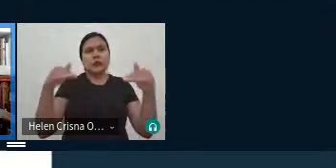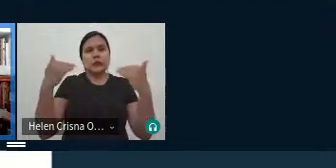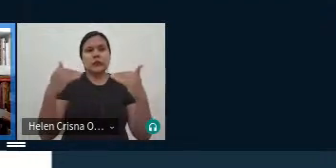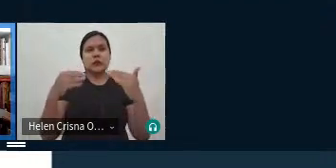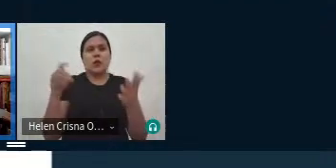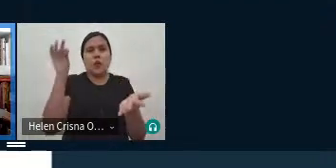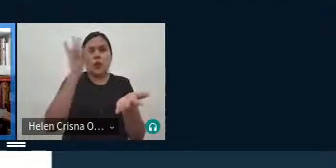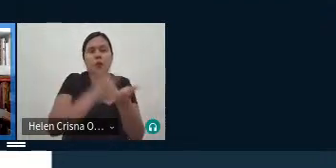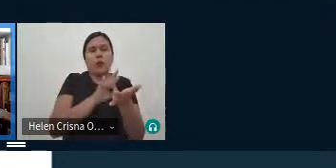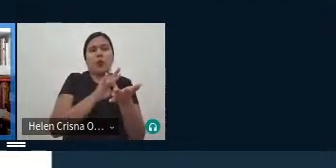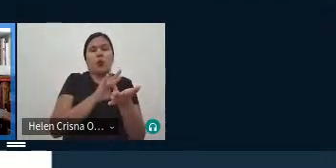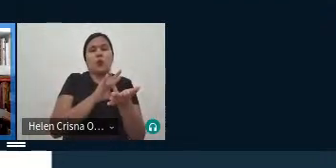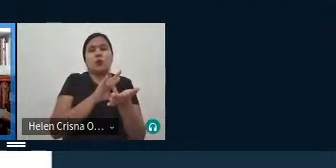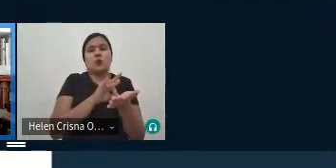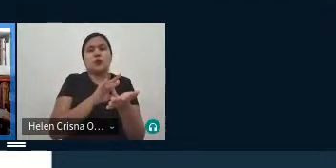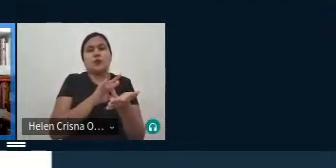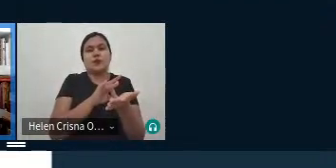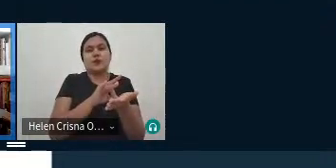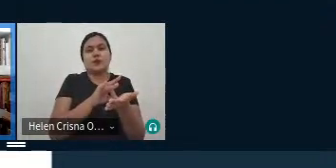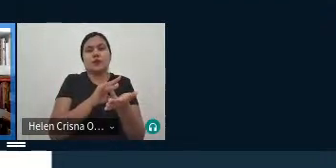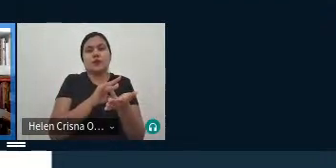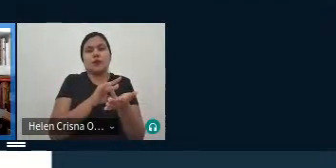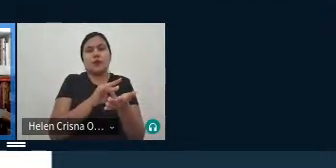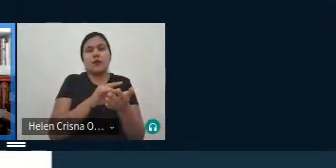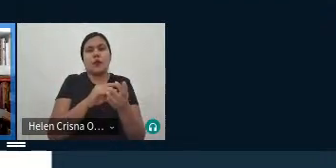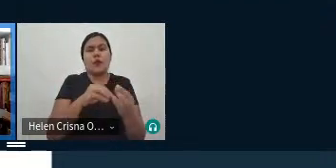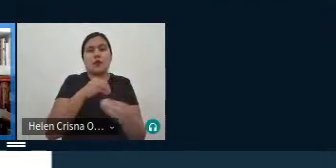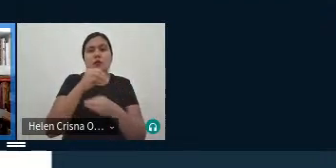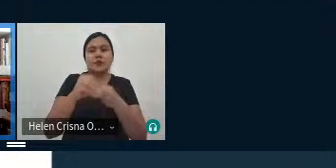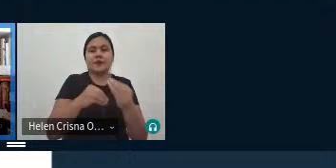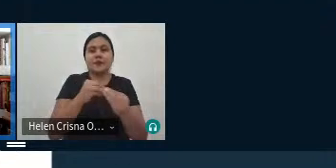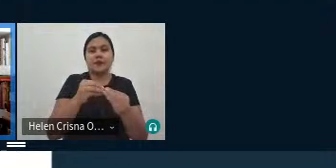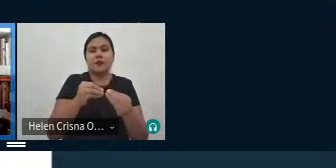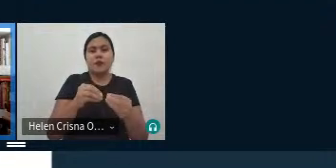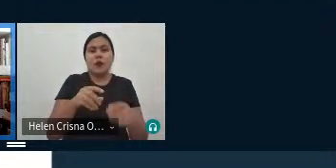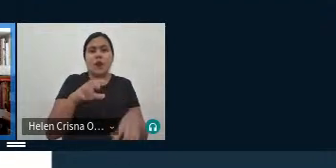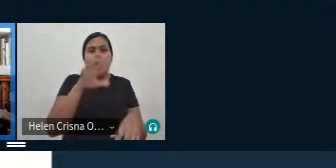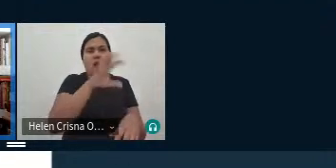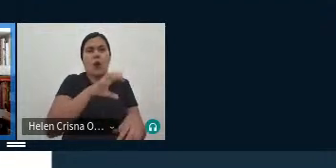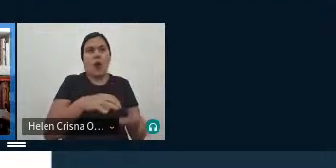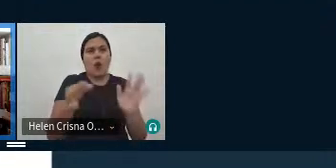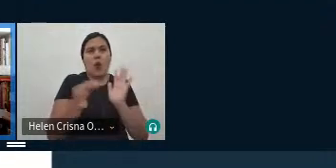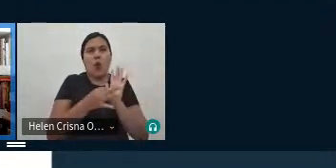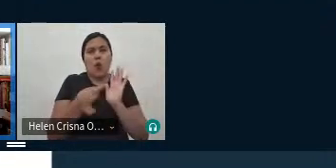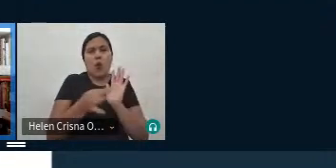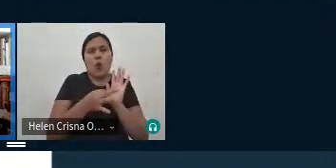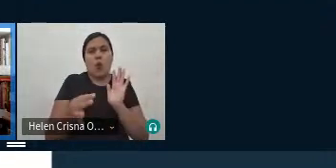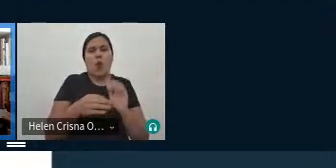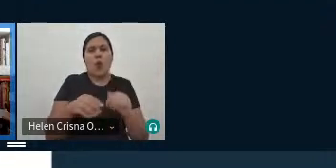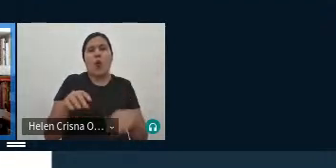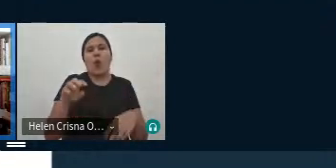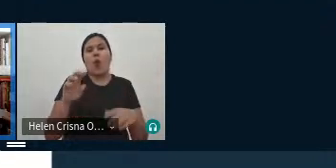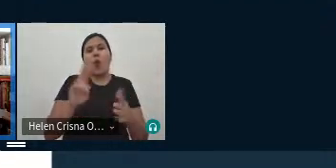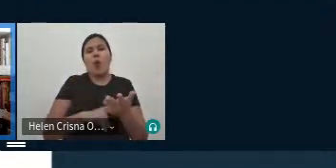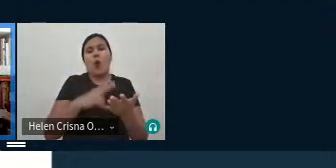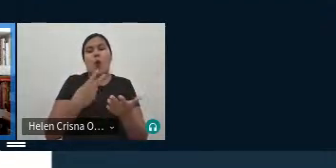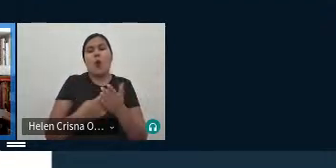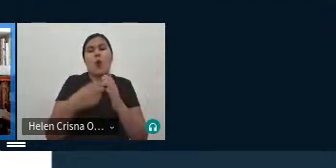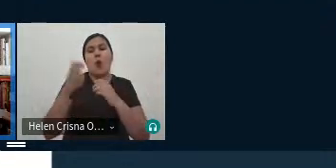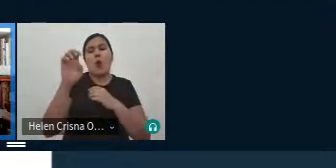de que as reformulações né no campo da crítica acerca do gênero e da tradução